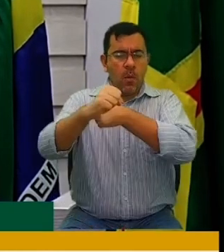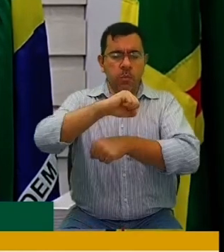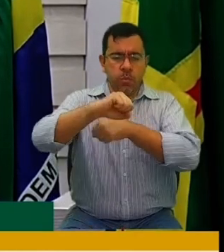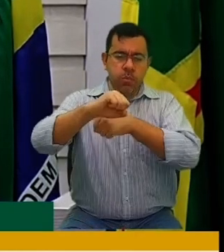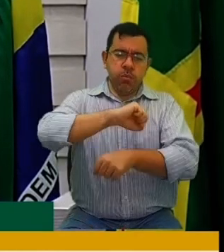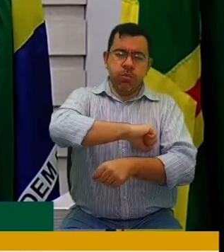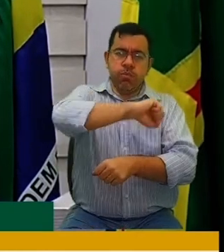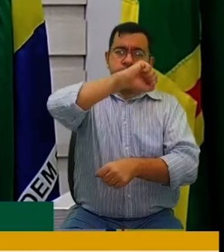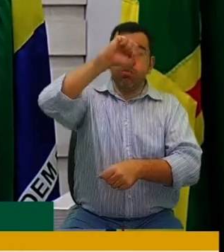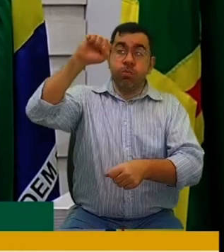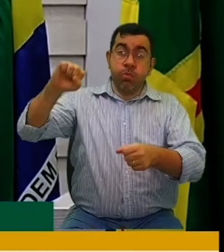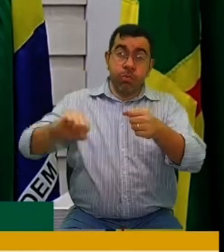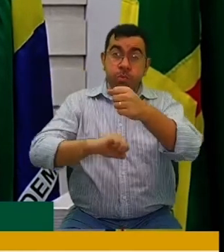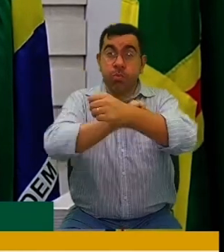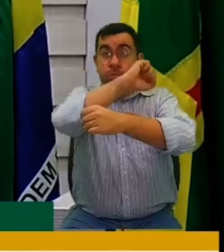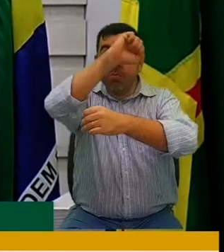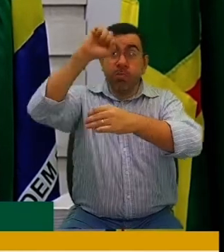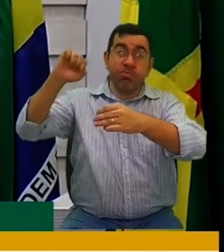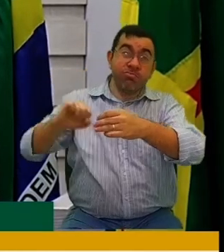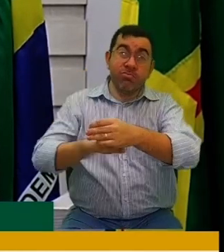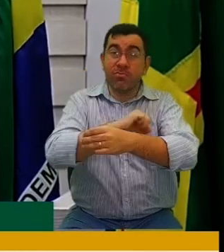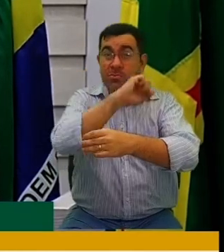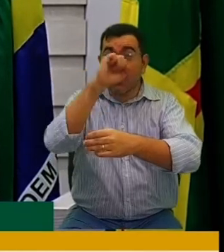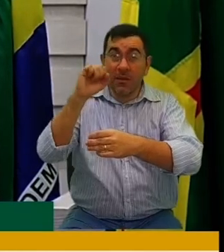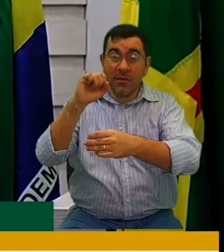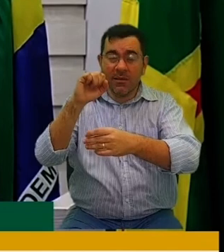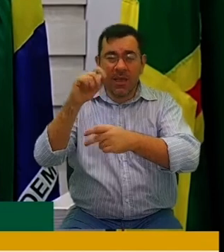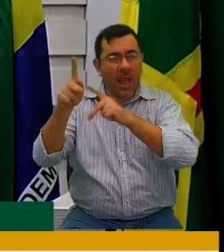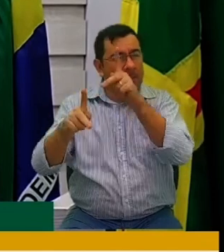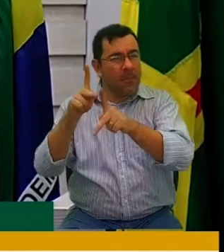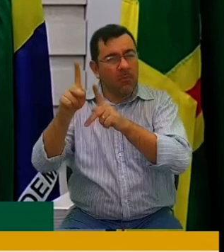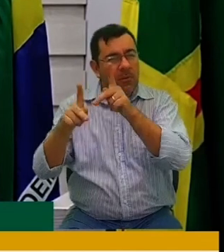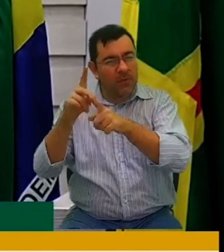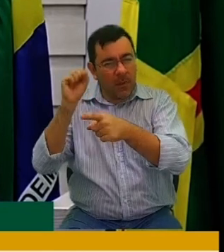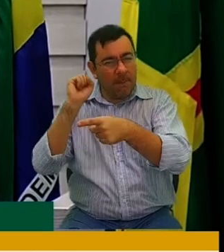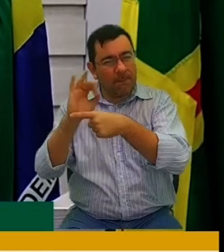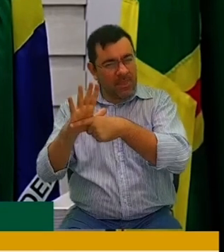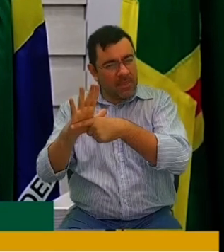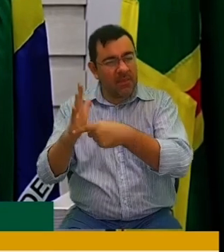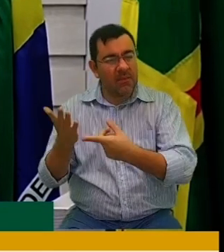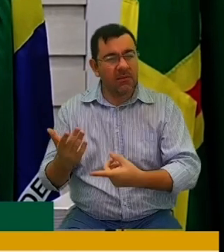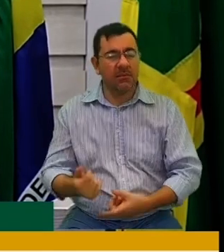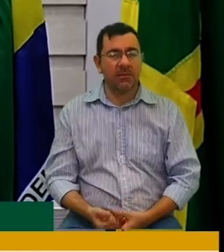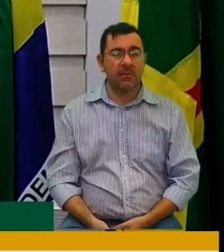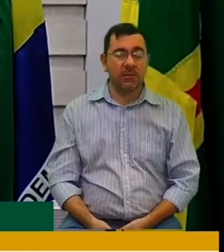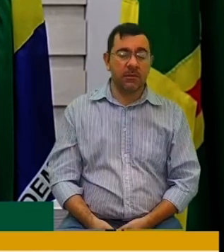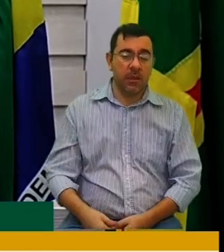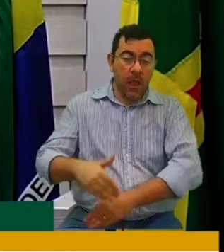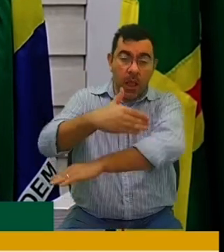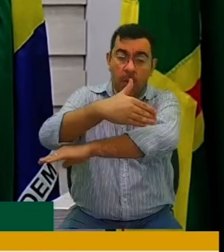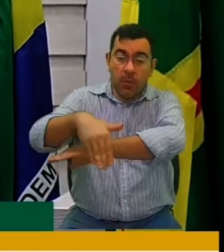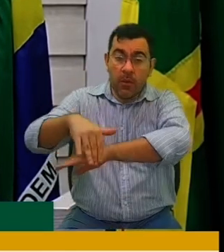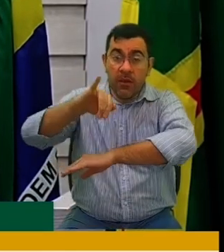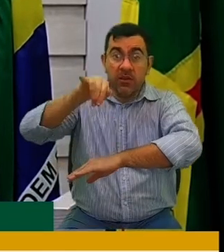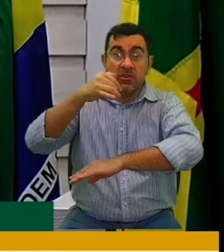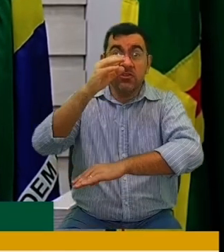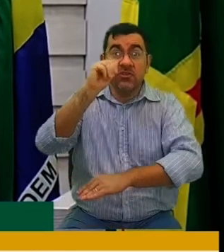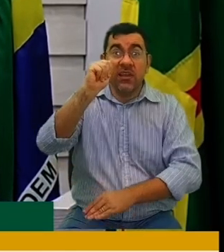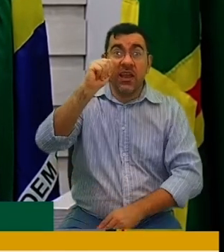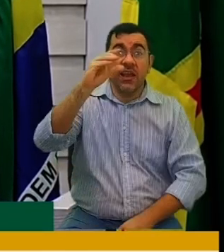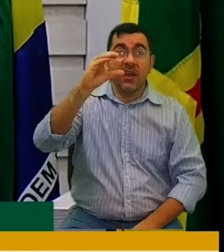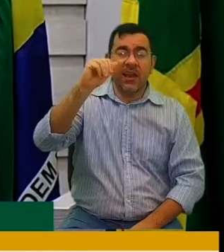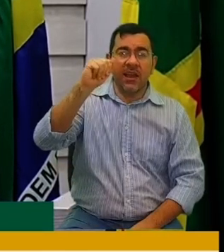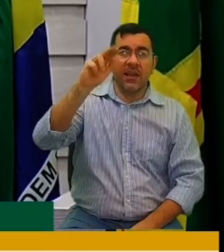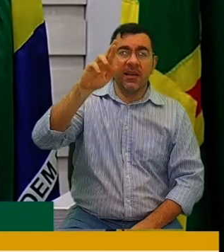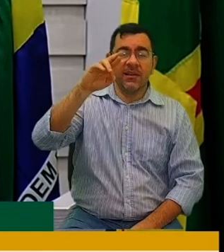população. Então, um dos locais aqui, localizado na estrada do Jacarandá, número 263, Alto da Santa